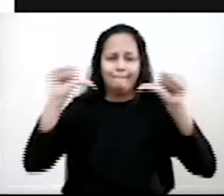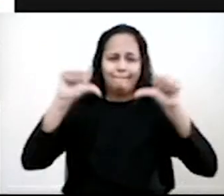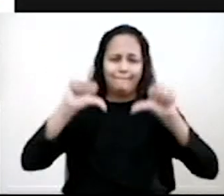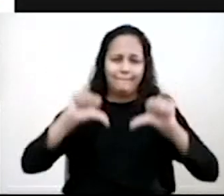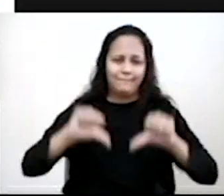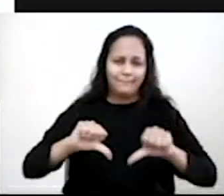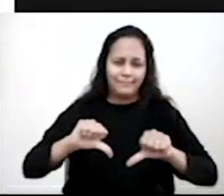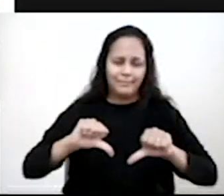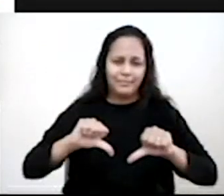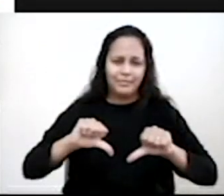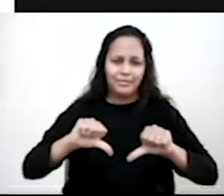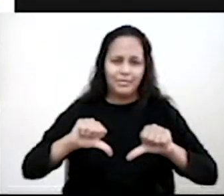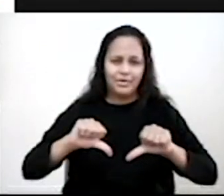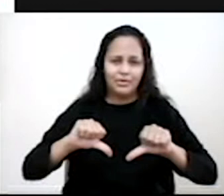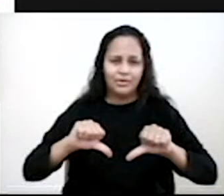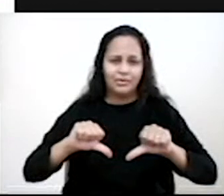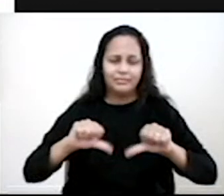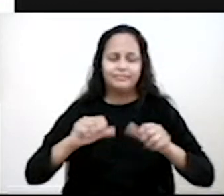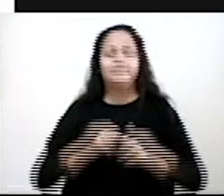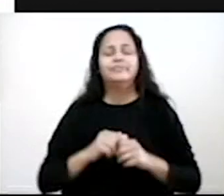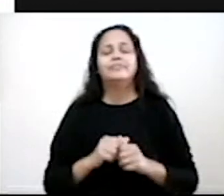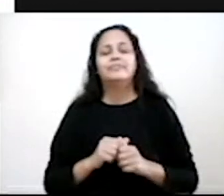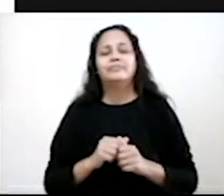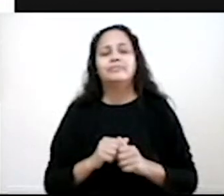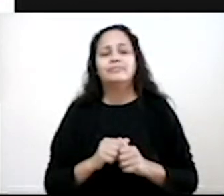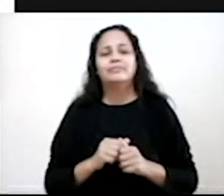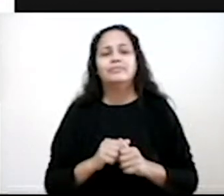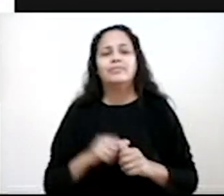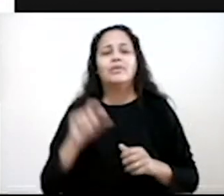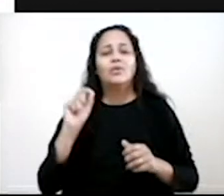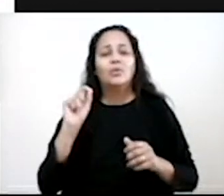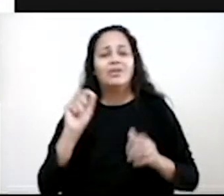elencadas pela TIP. TIP aí é uma sigla.